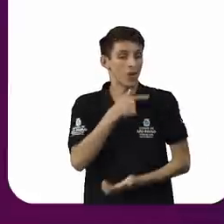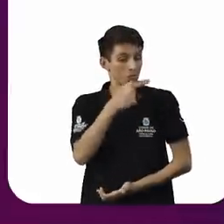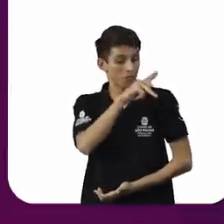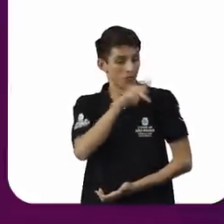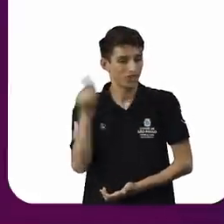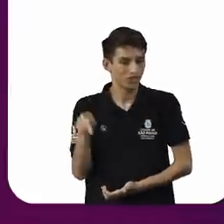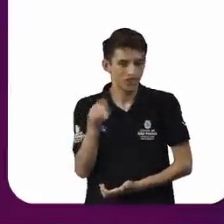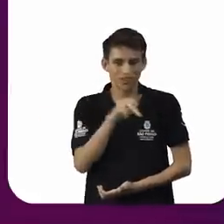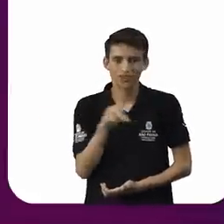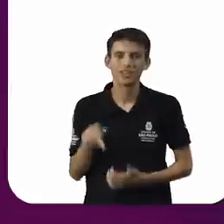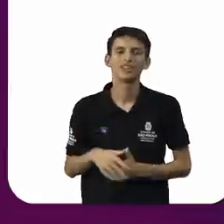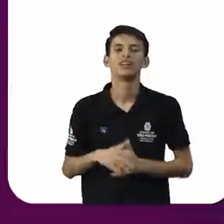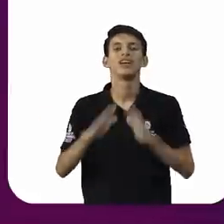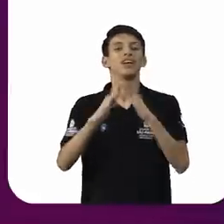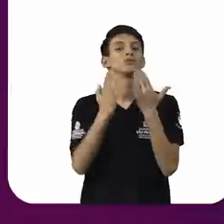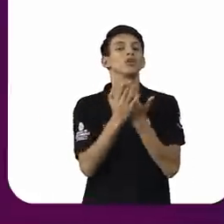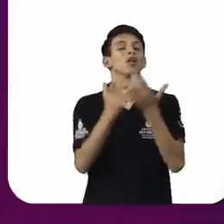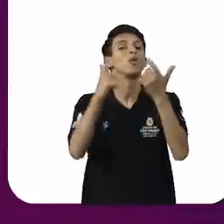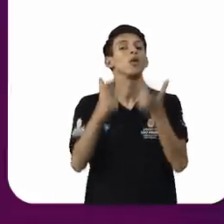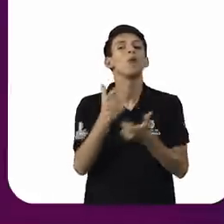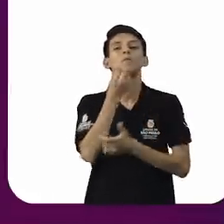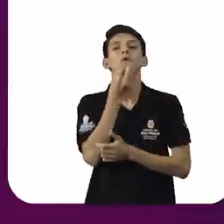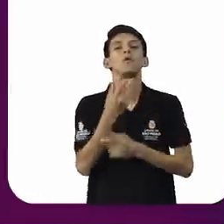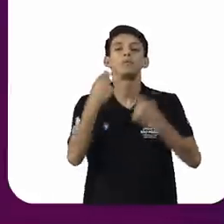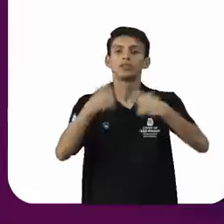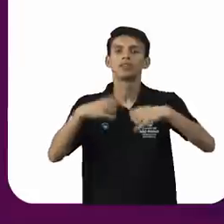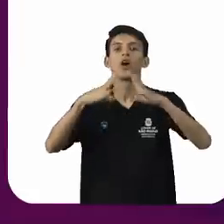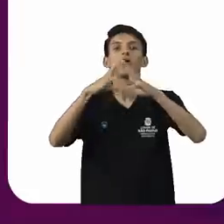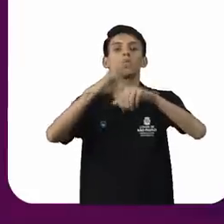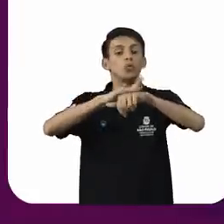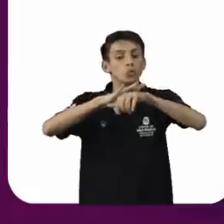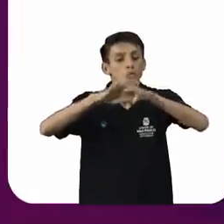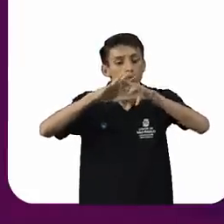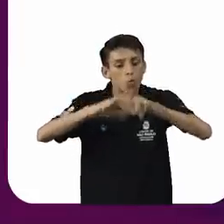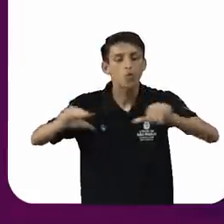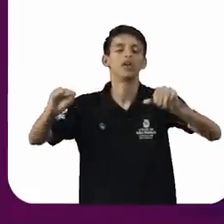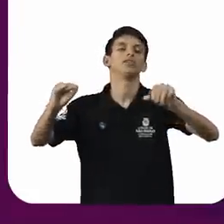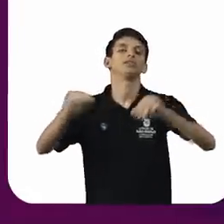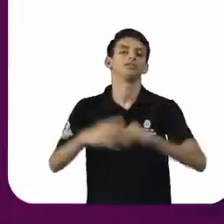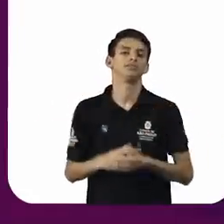não é? Quer dizer, a escola é um lugar bom, a gente precisa curar a escola.